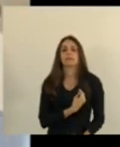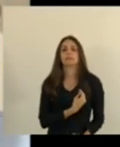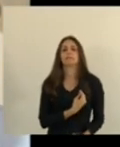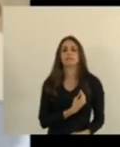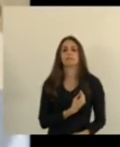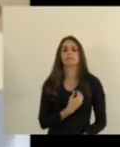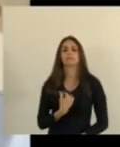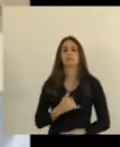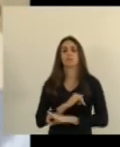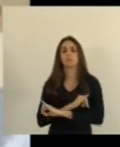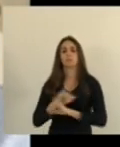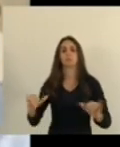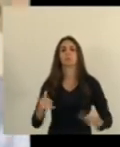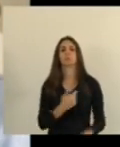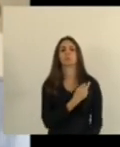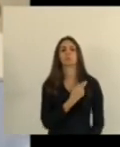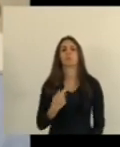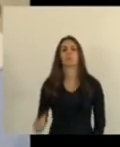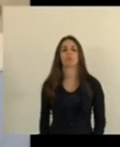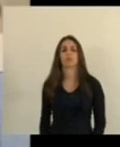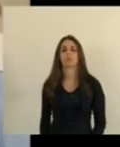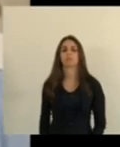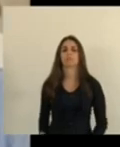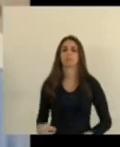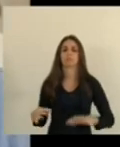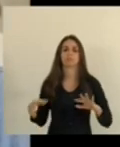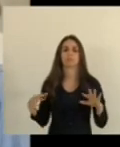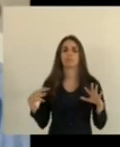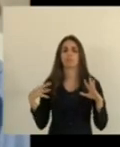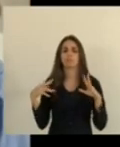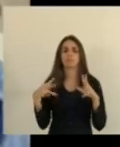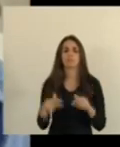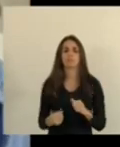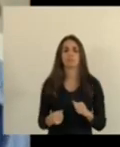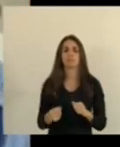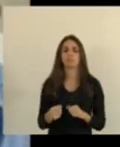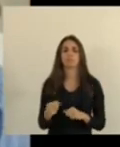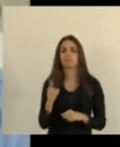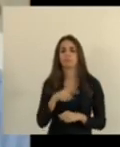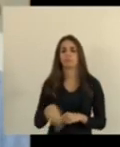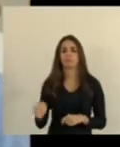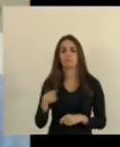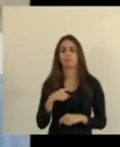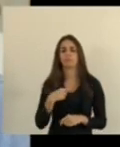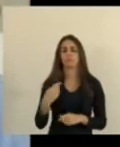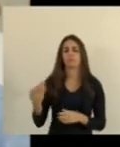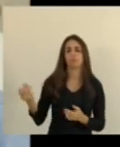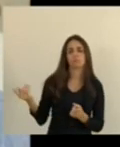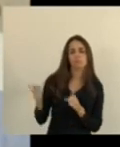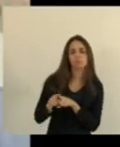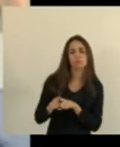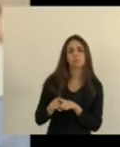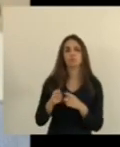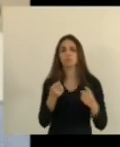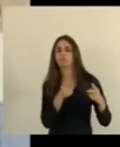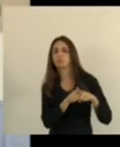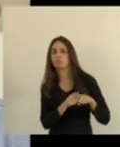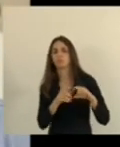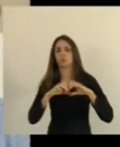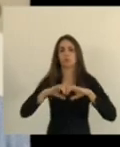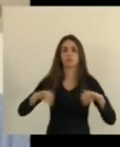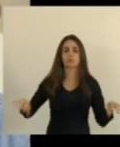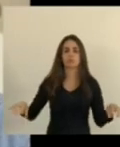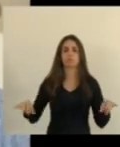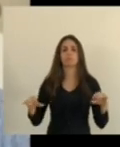me dirigindo ao governo para todos aqueles governadores que são corregionários ou são meus adversários para que nesse momento